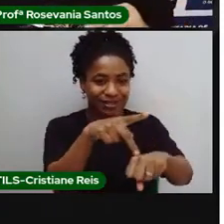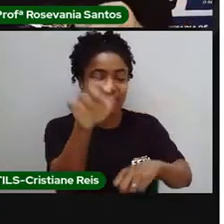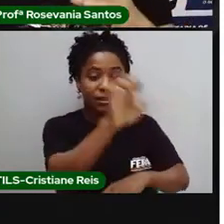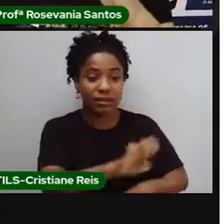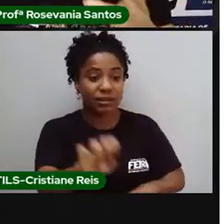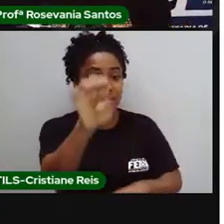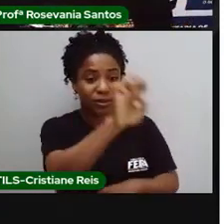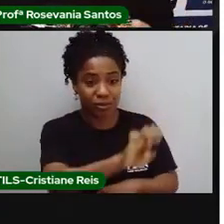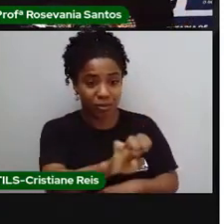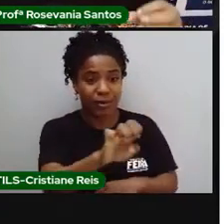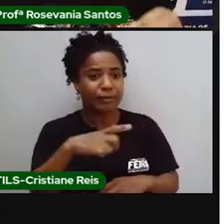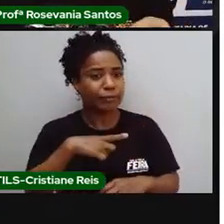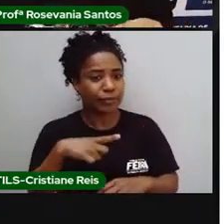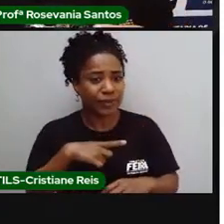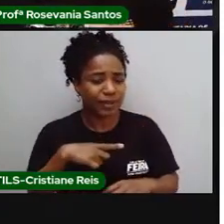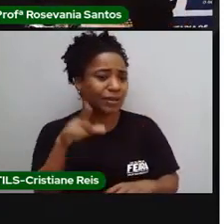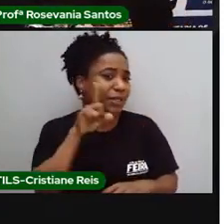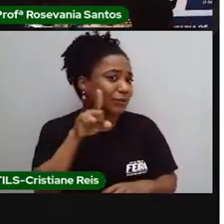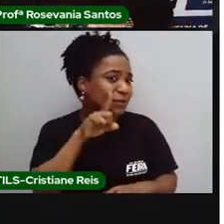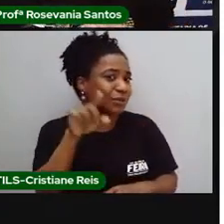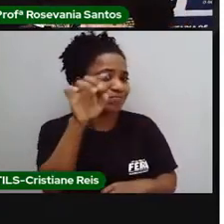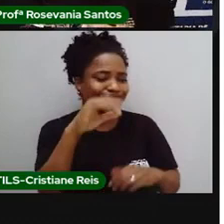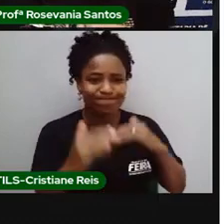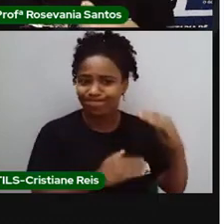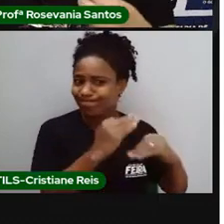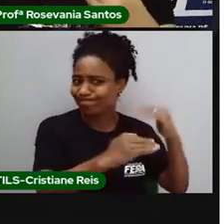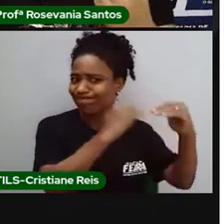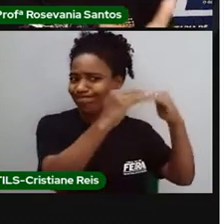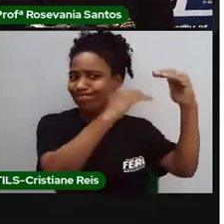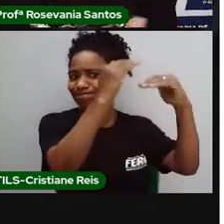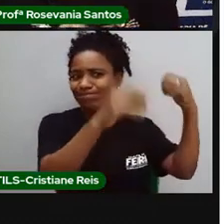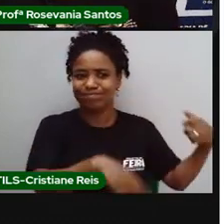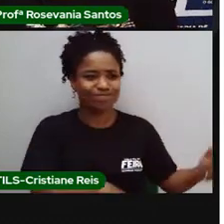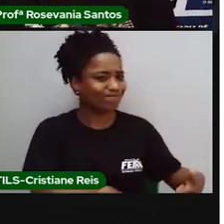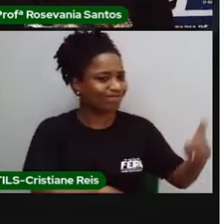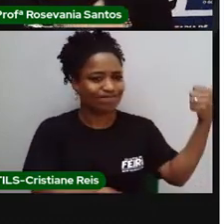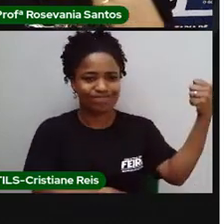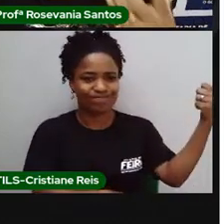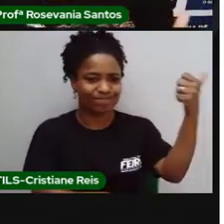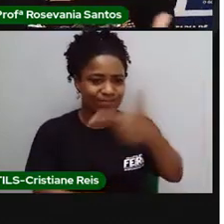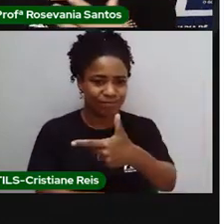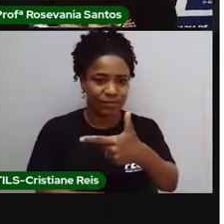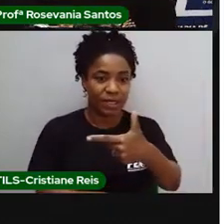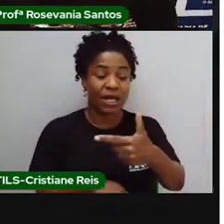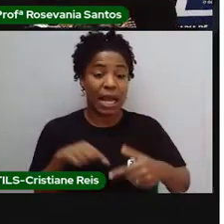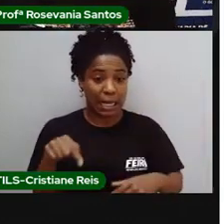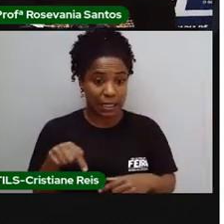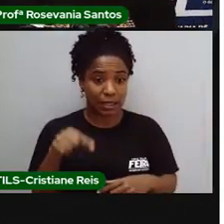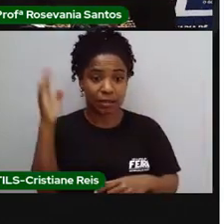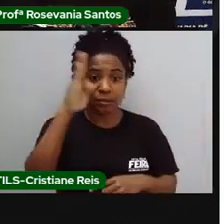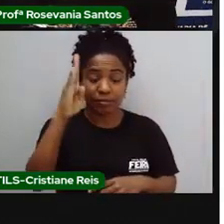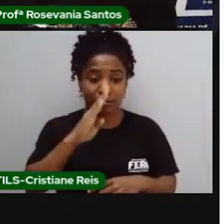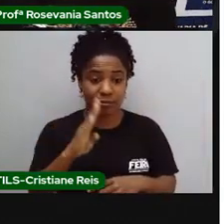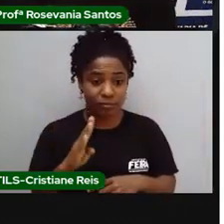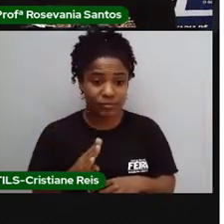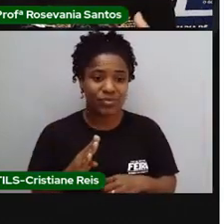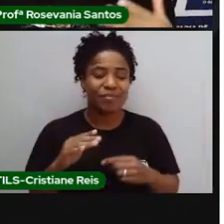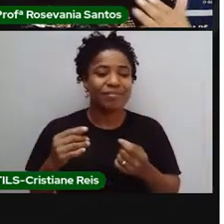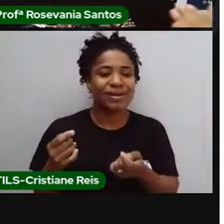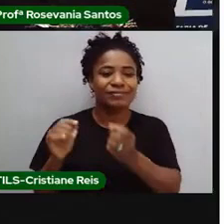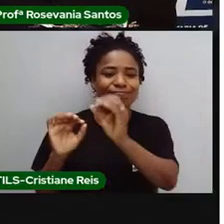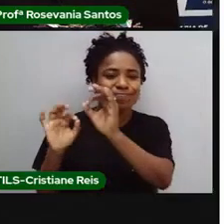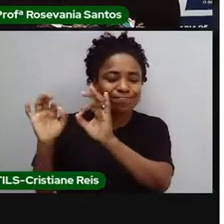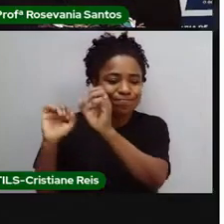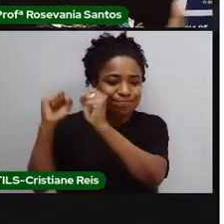muito voltada, né, para essa parte de, de mais de comercialização, de montagem. A maioria das